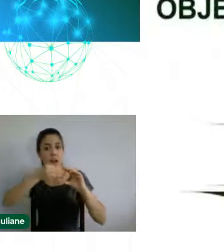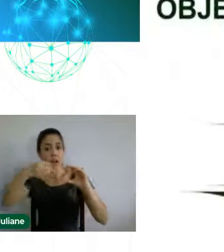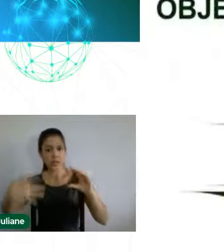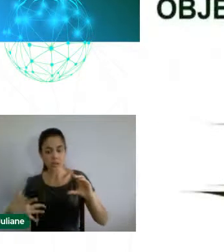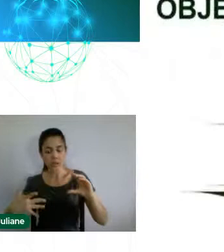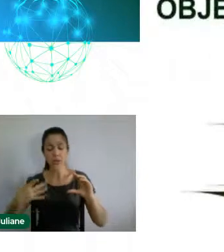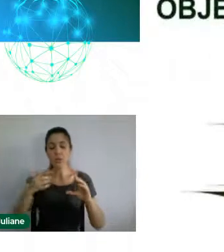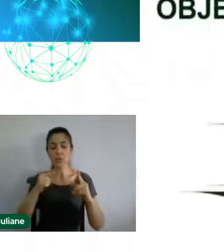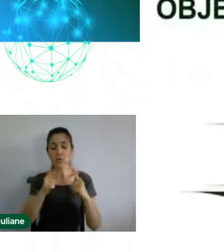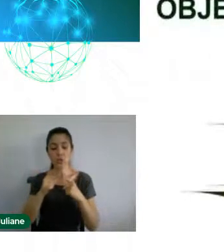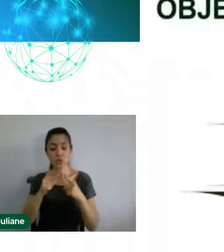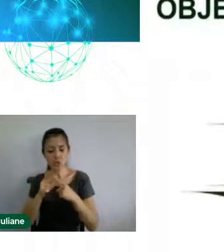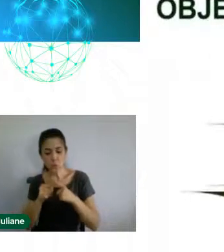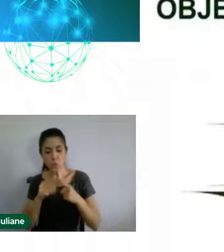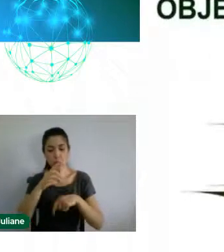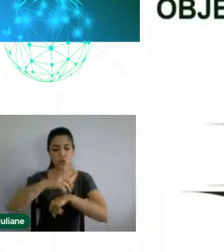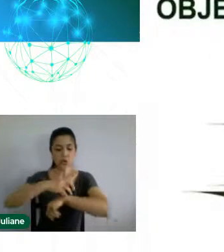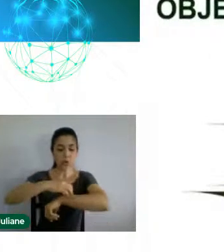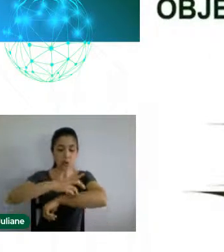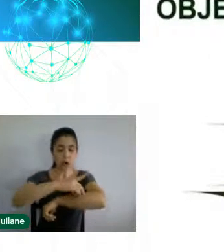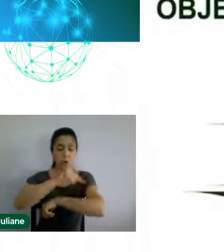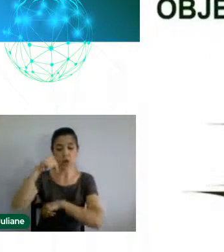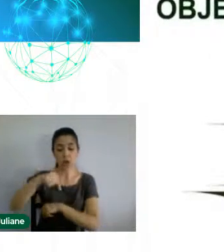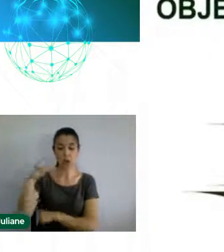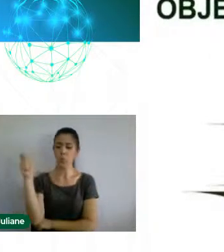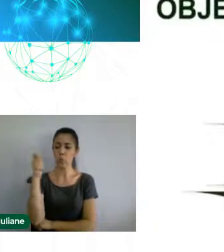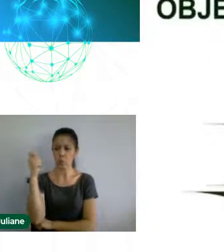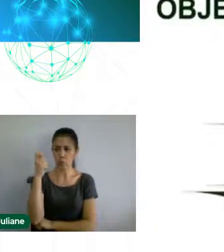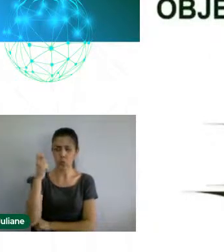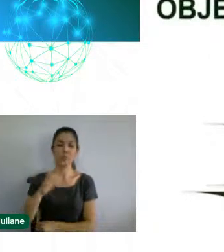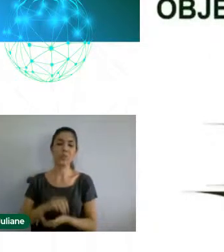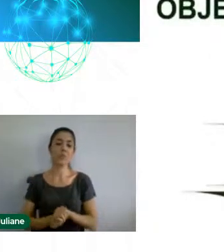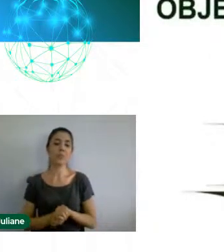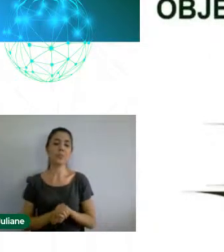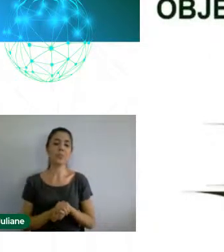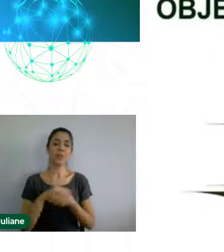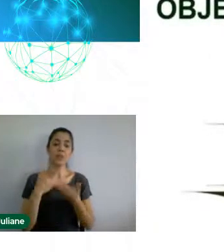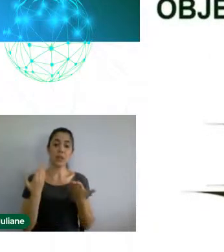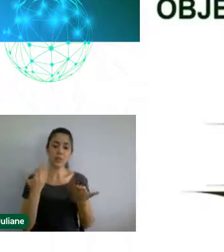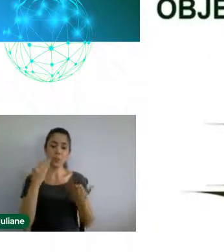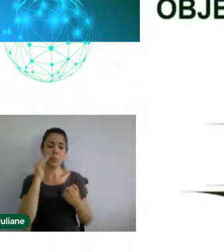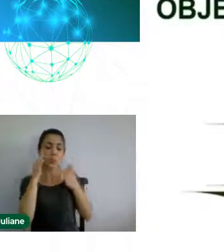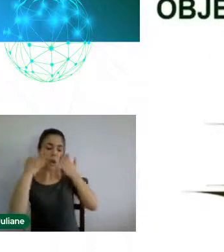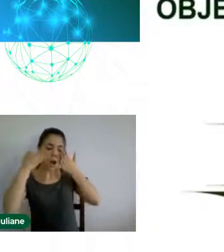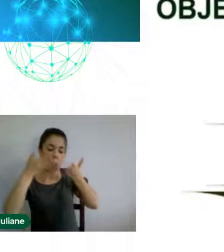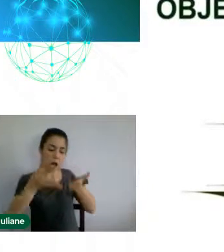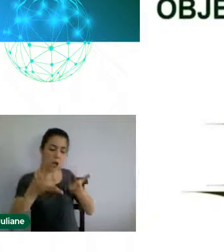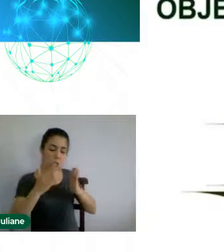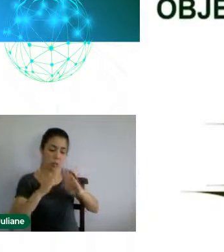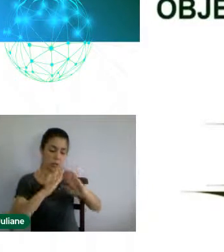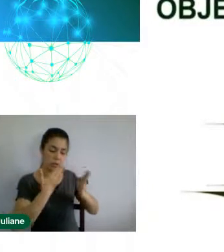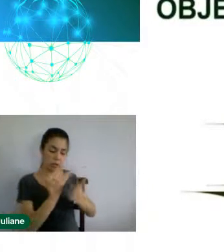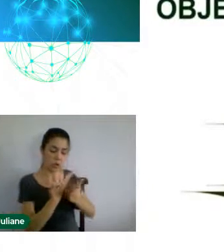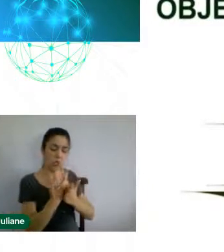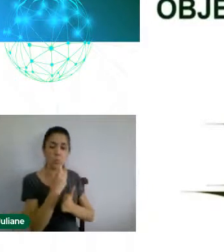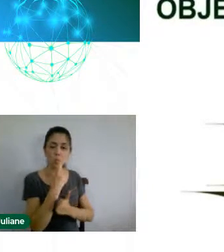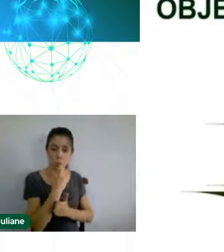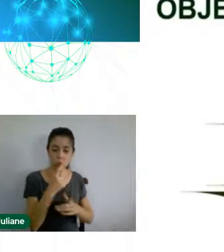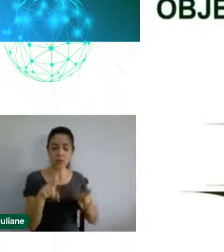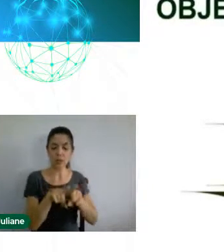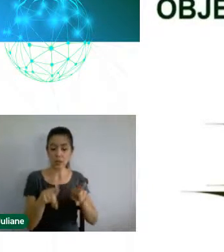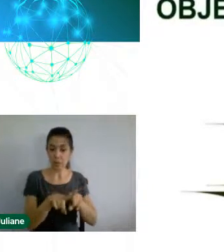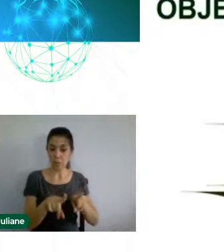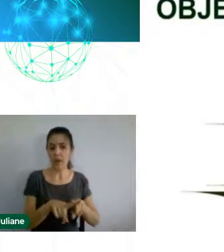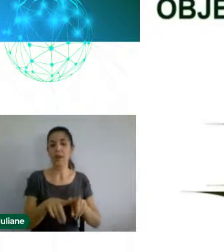planejamento de atividades voltadas, em especial, para crianças da educação infantil e alunos das séries iniciais do ensino fundamental, a qual pretende se